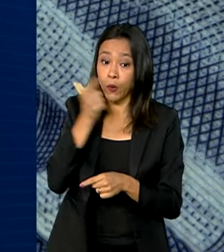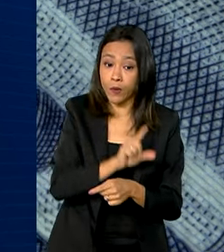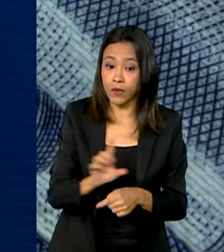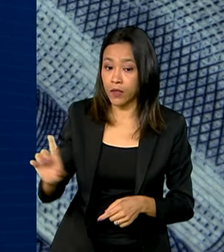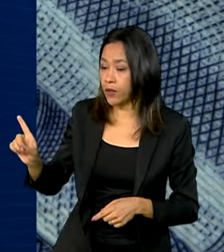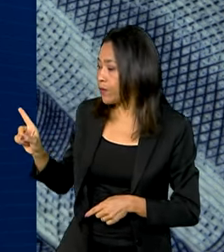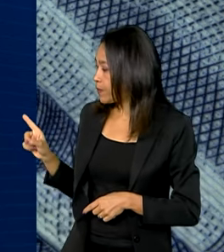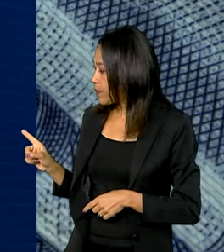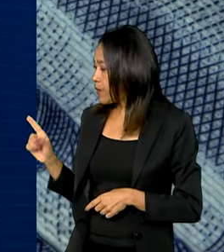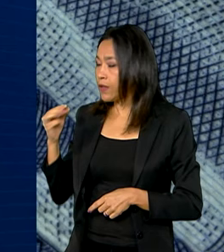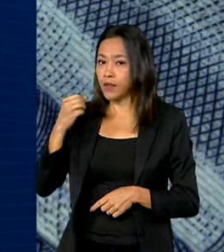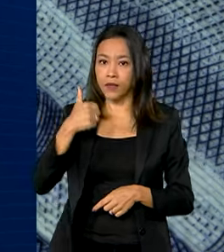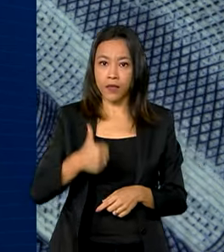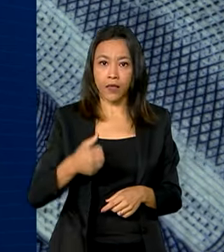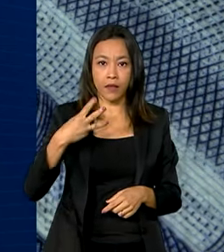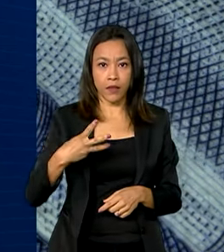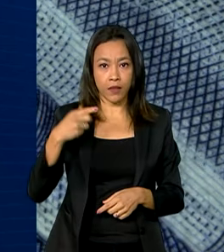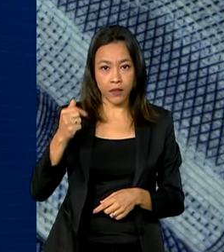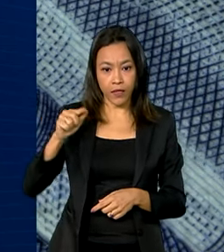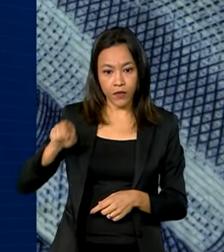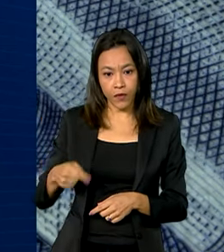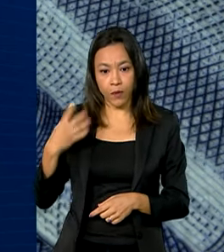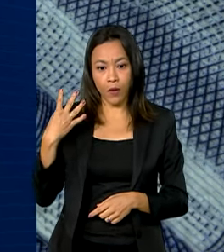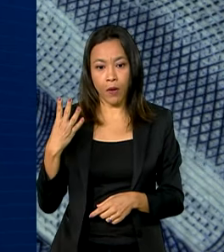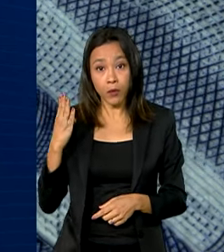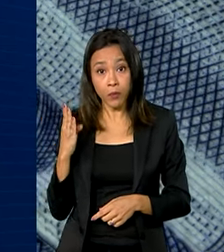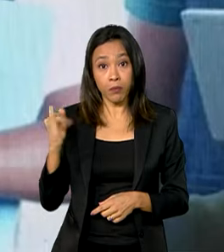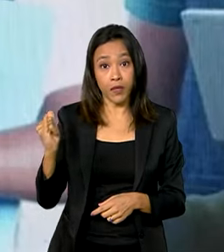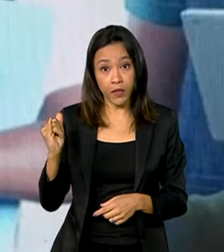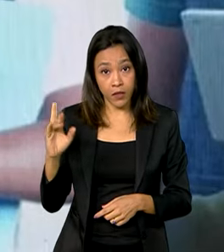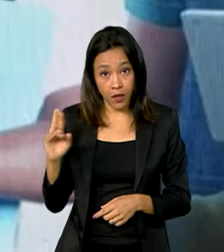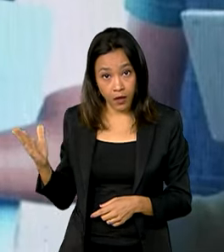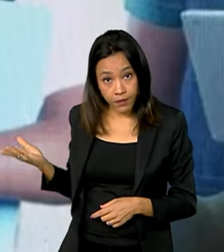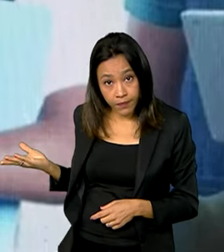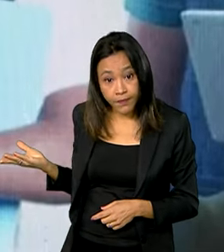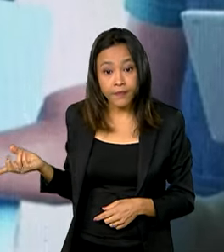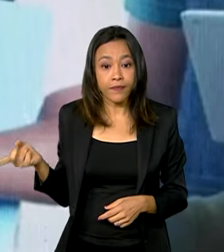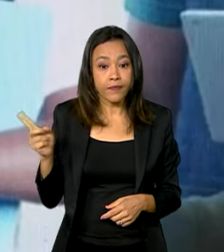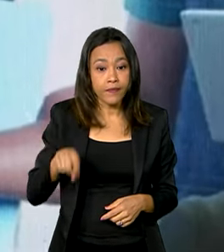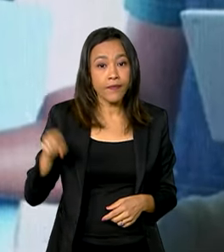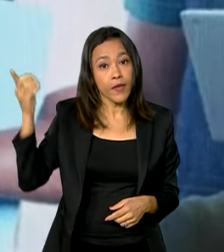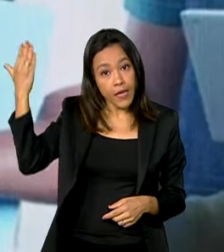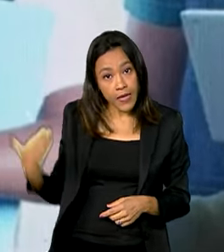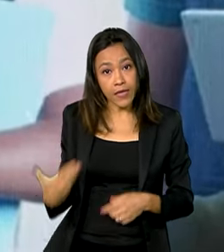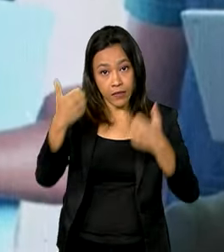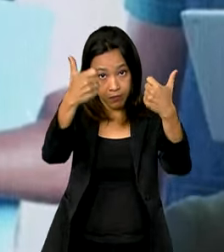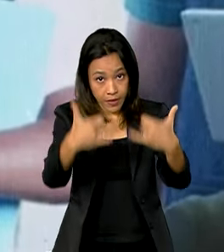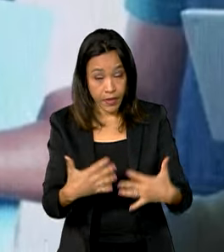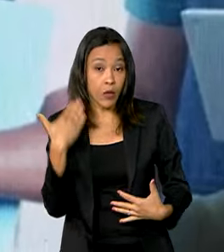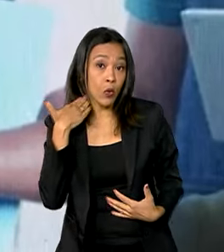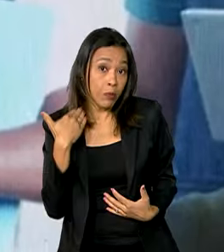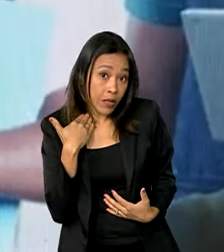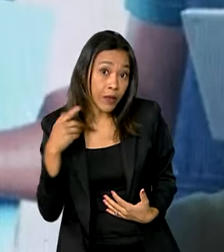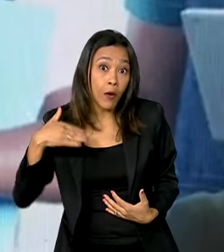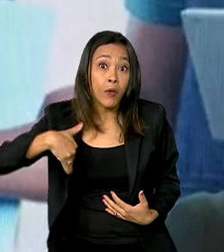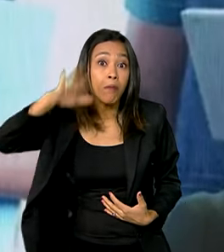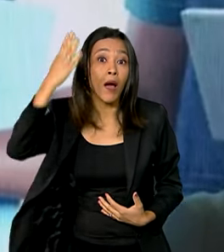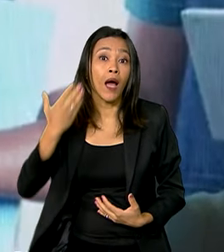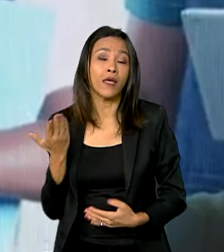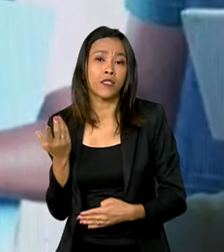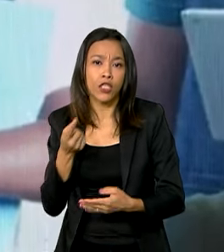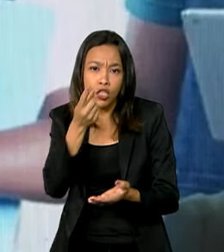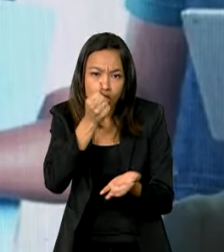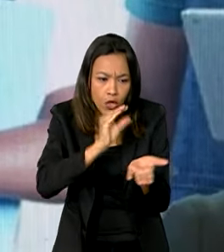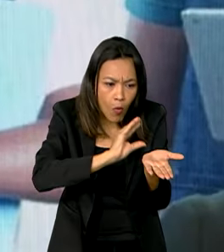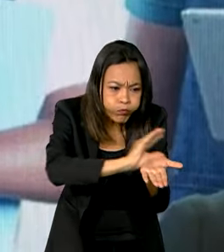137,4 bilhões. O banco é o banco que mais financia a infraestrutura no Brasil e na